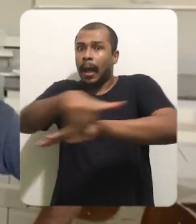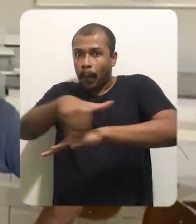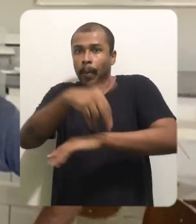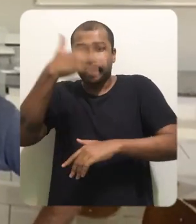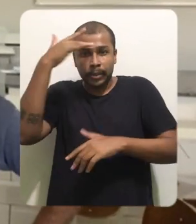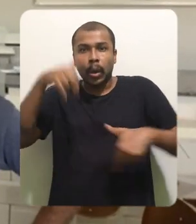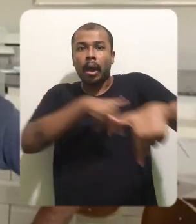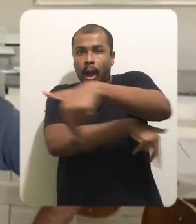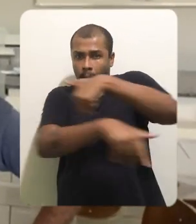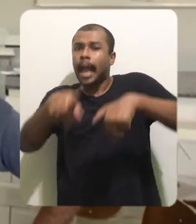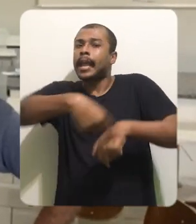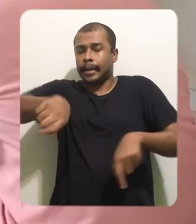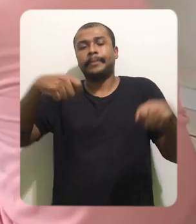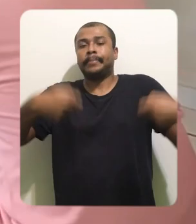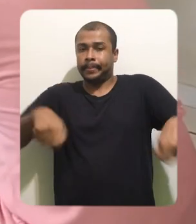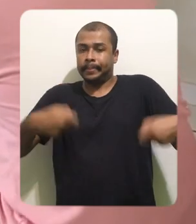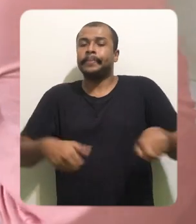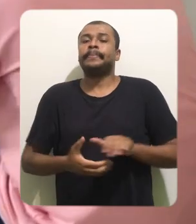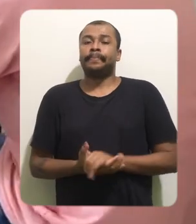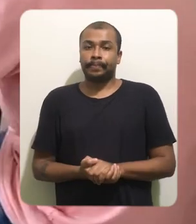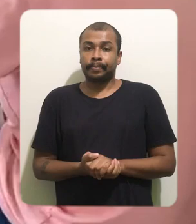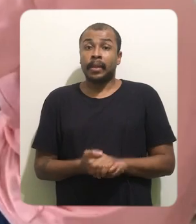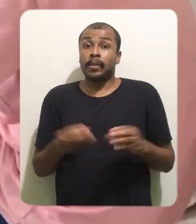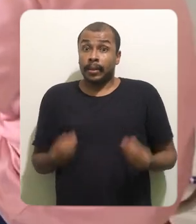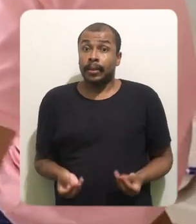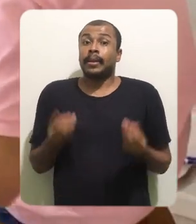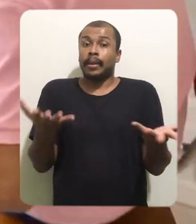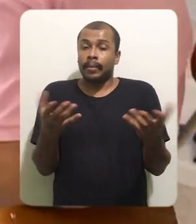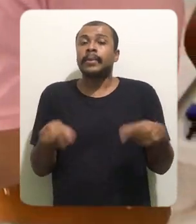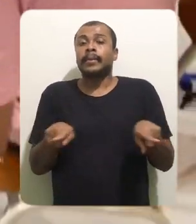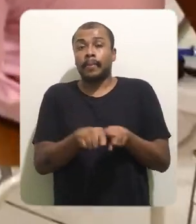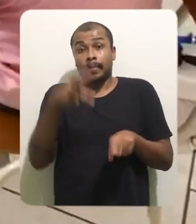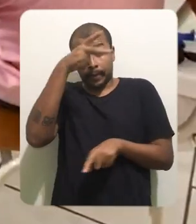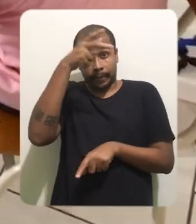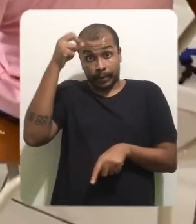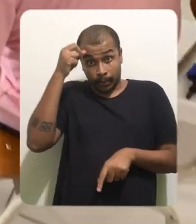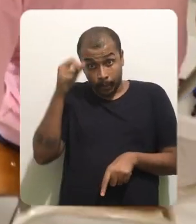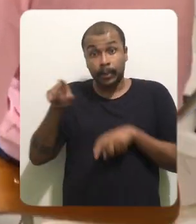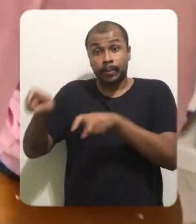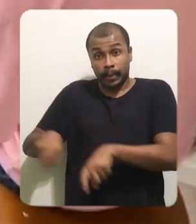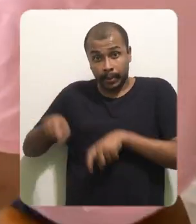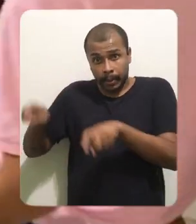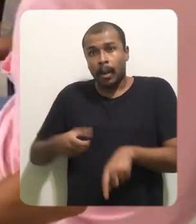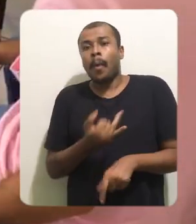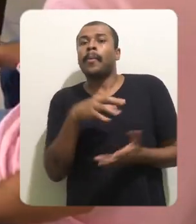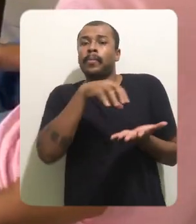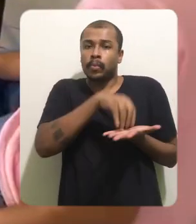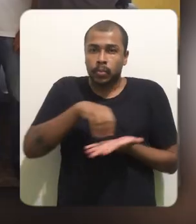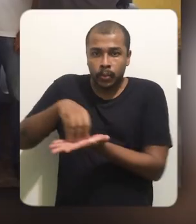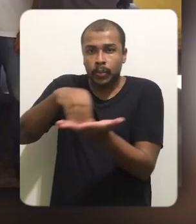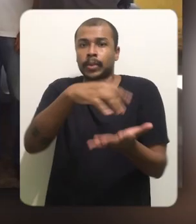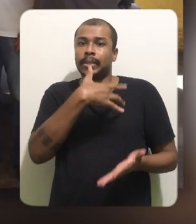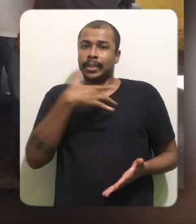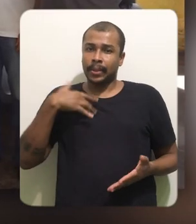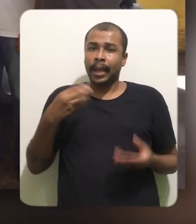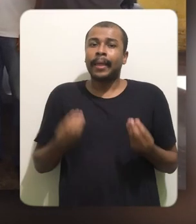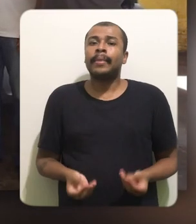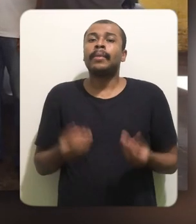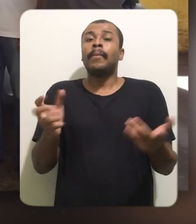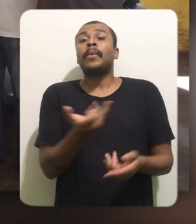quem está nas ruas que precisa. A produção realizada até o momento foi entregue para prefeituras do interior do Paraná,